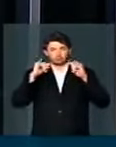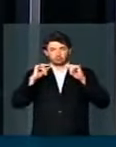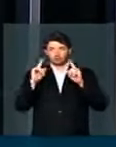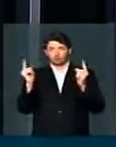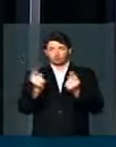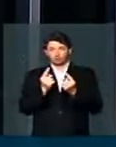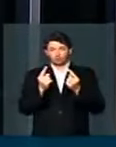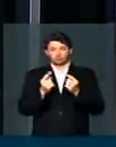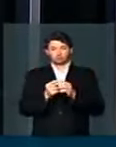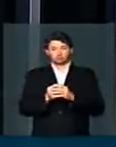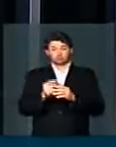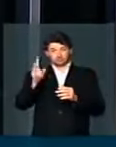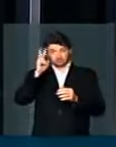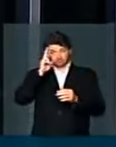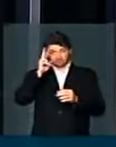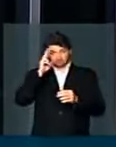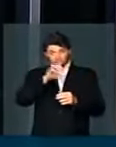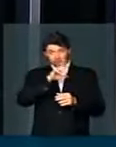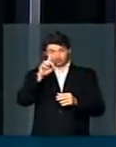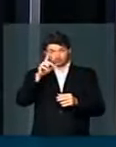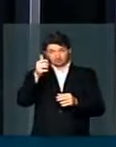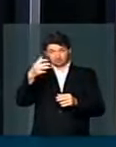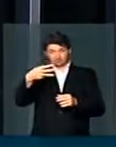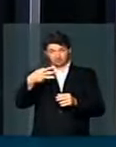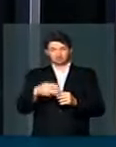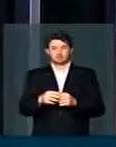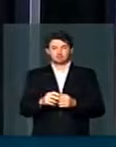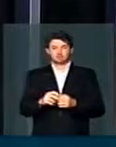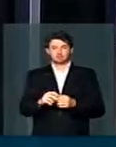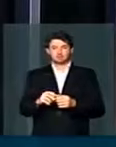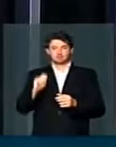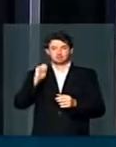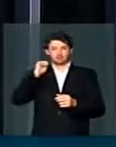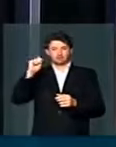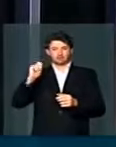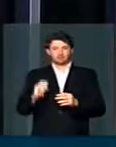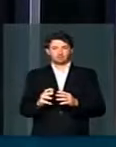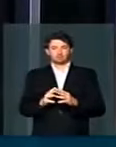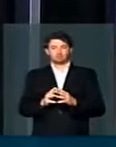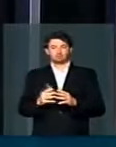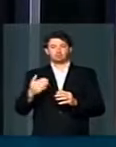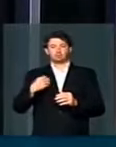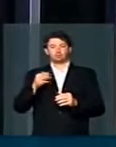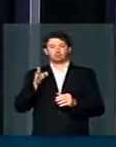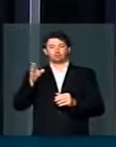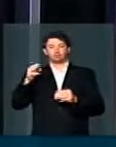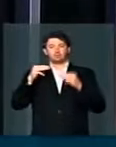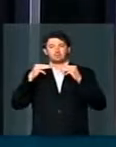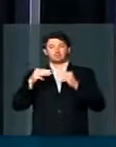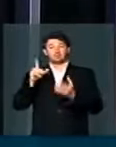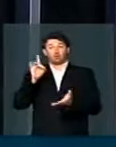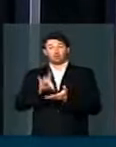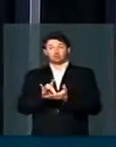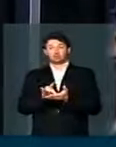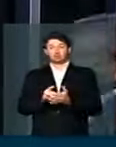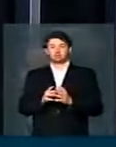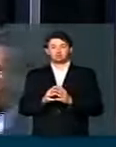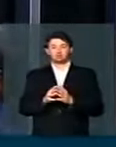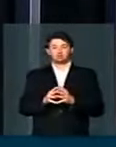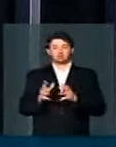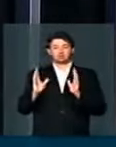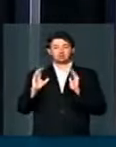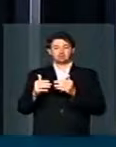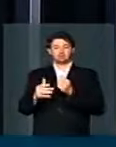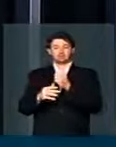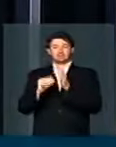que na segunda-feira, dia 13 de abril, eu estive numa missão oficial pela